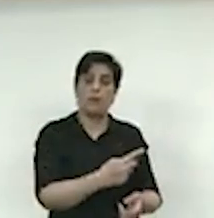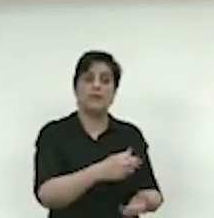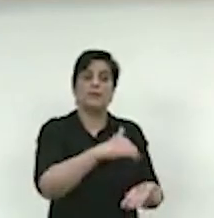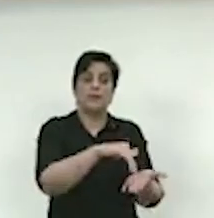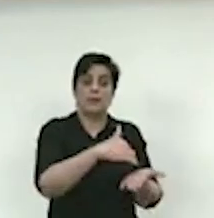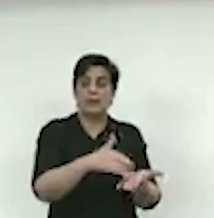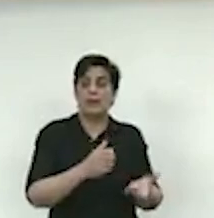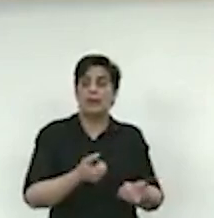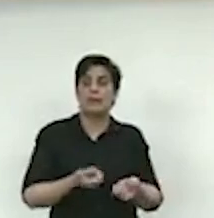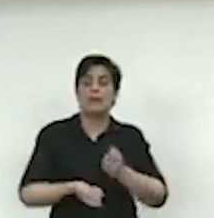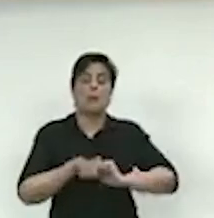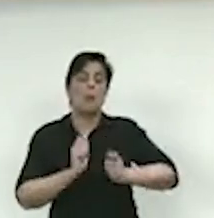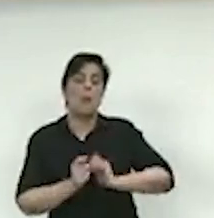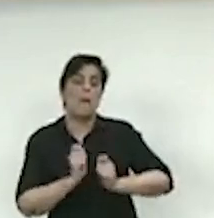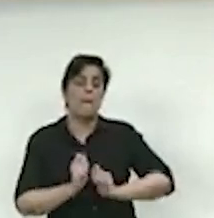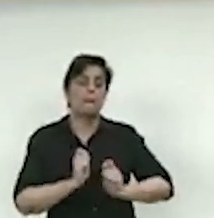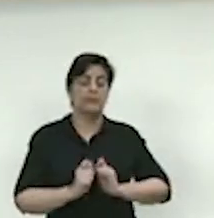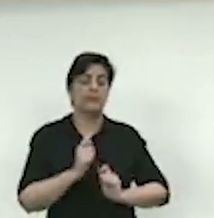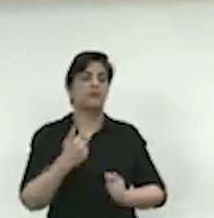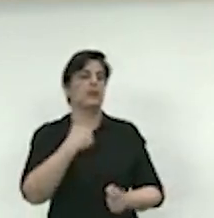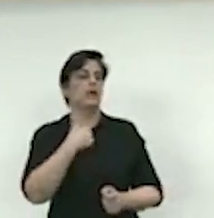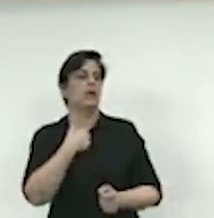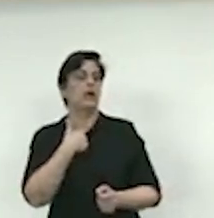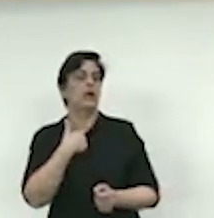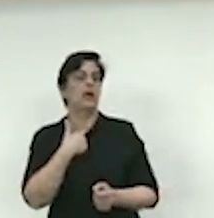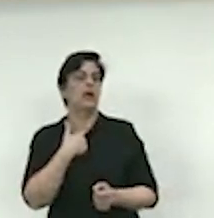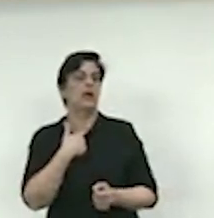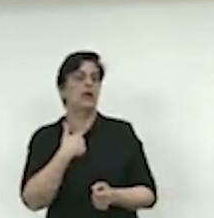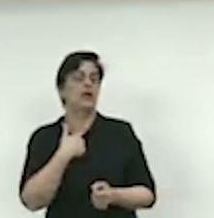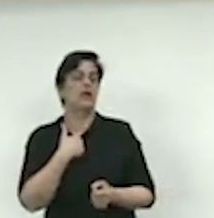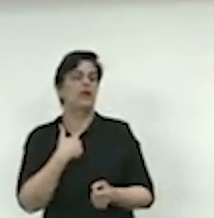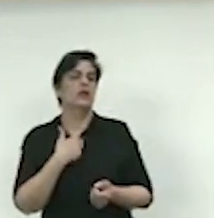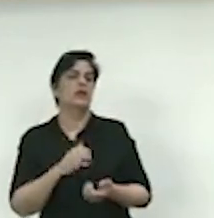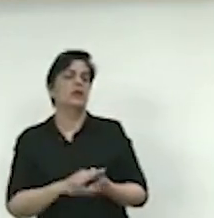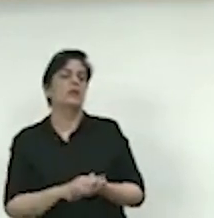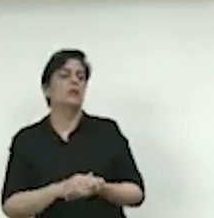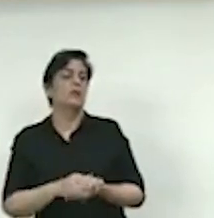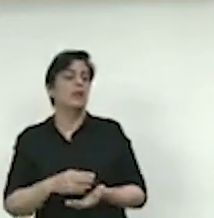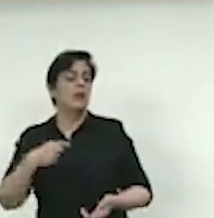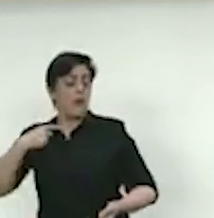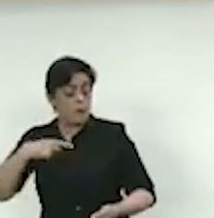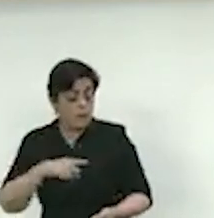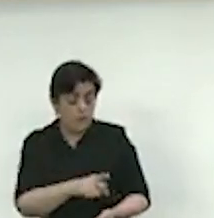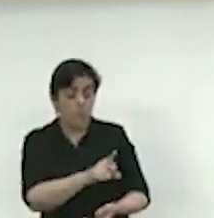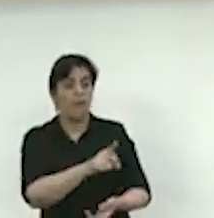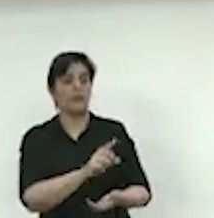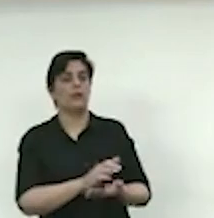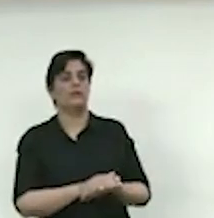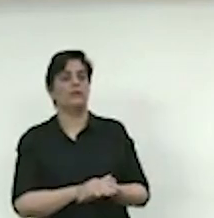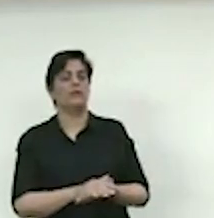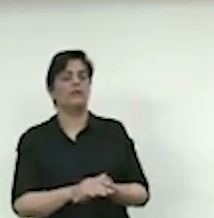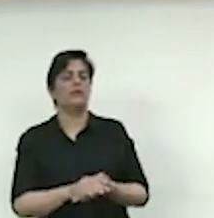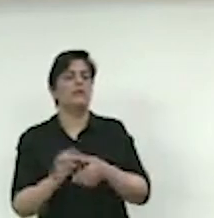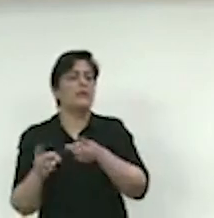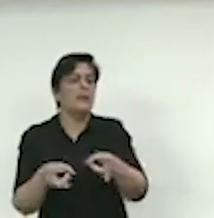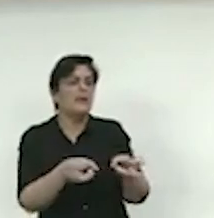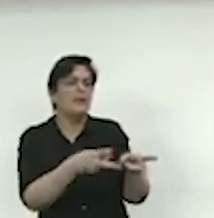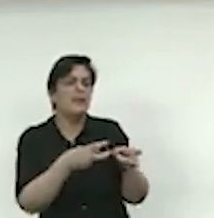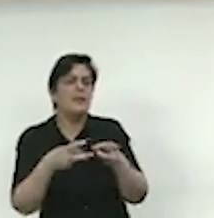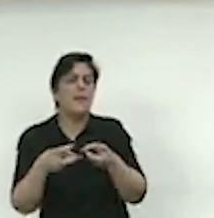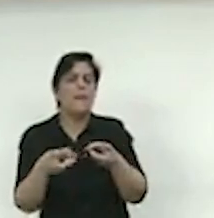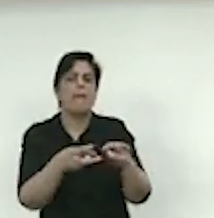analisar o processo, fui, finalmente, até a CEAS, onde ali eu pude olhar as centenas,